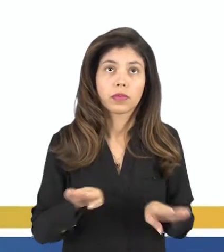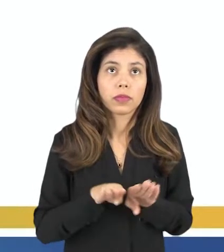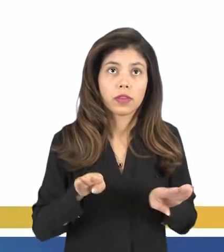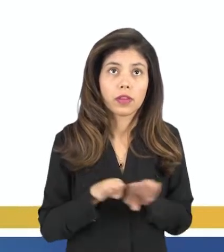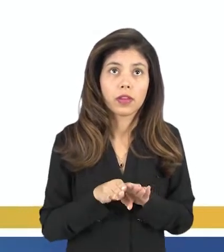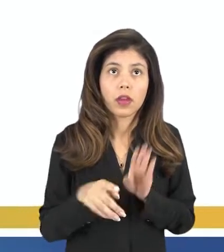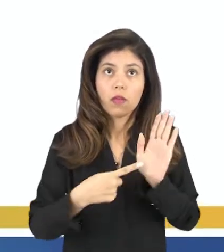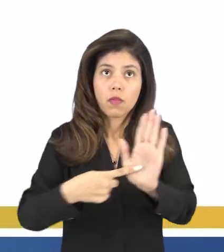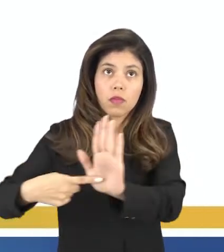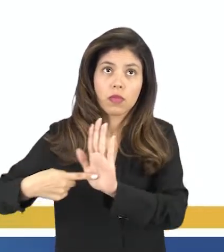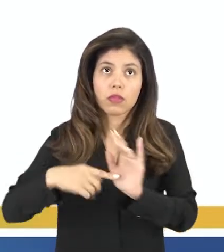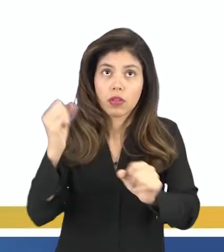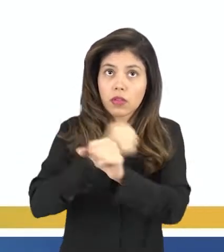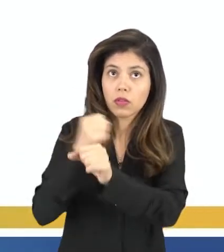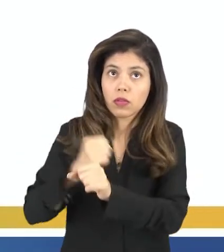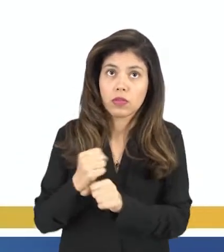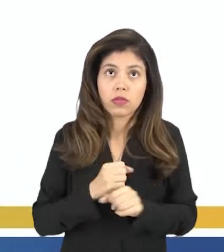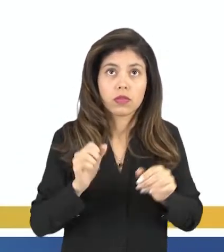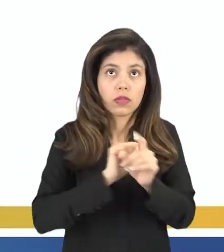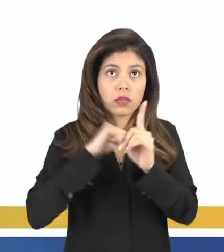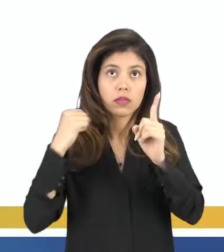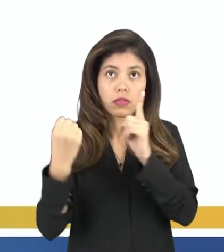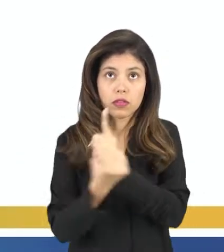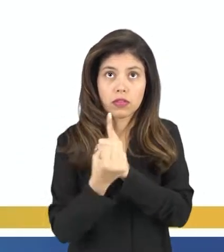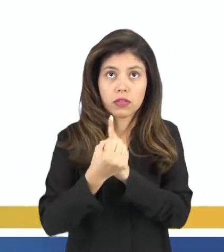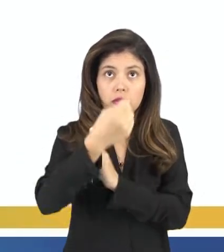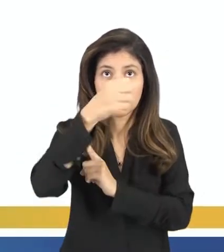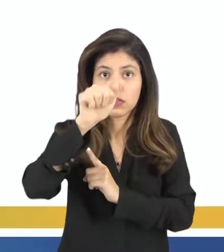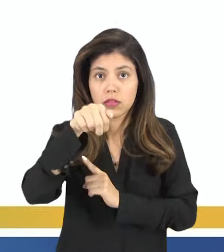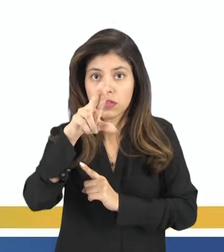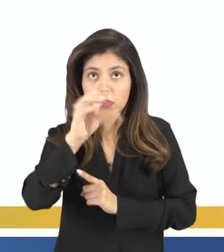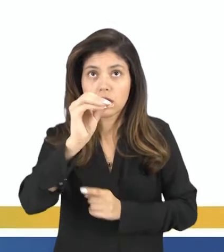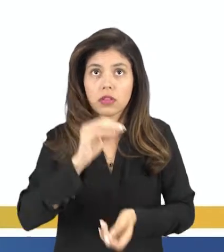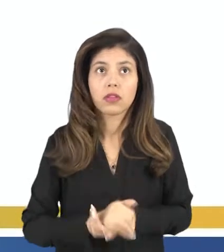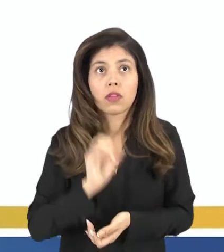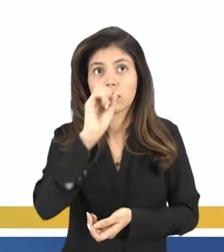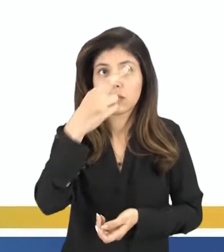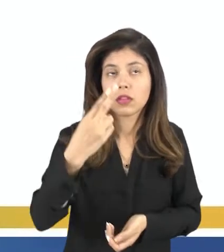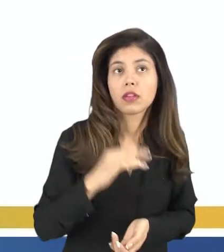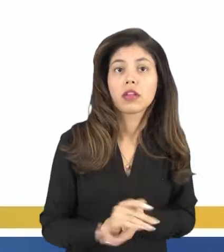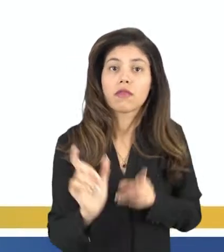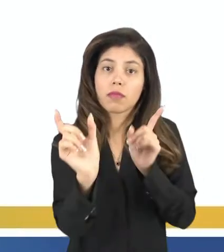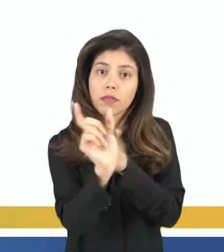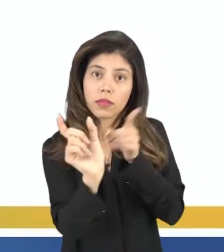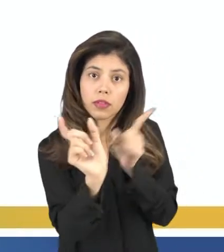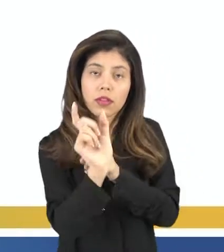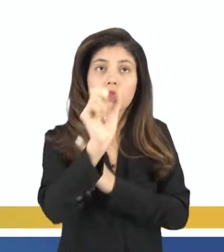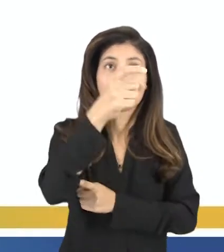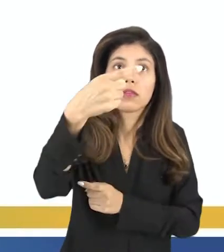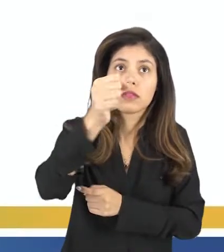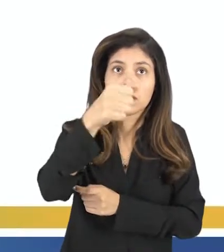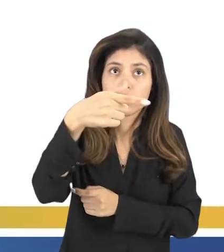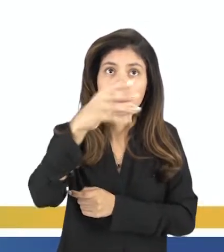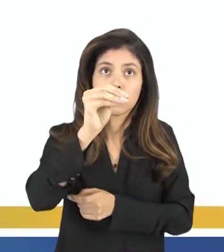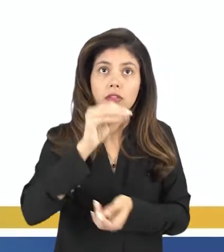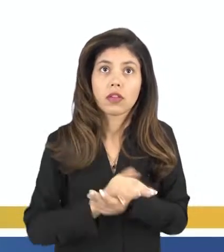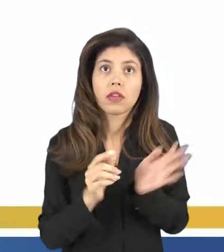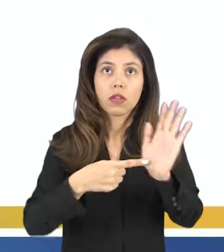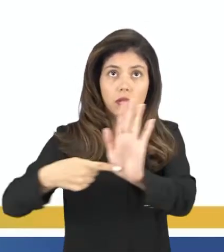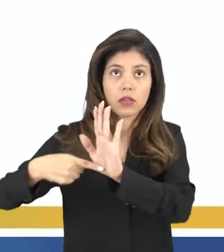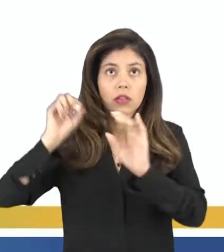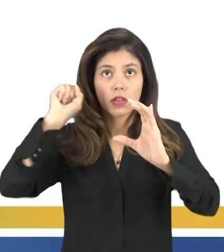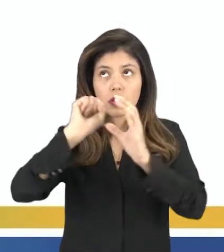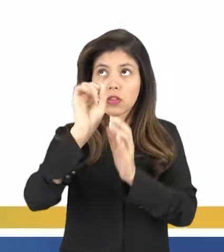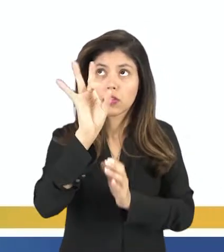refere-se à construção social de sexo, ou seja, a palavra sexo designa